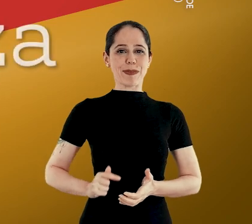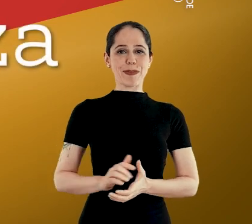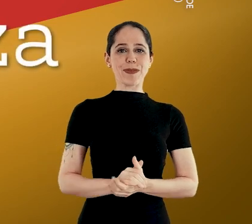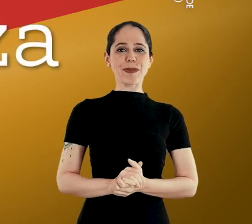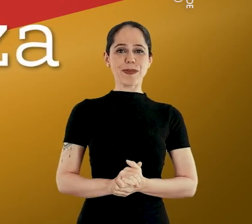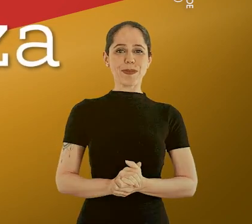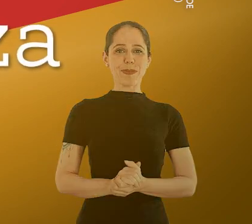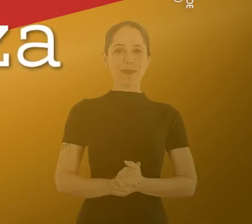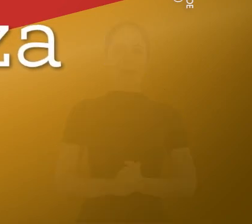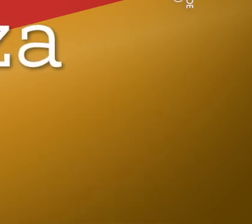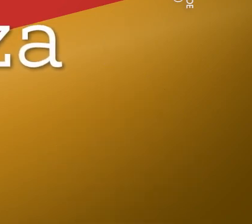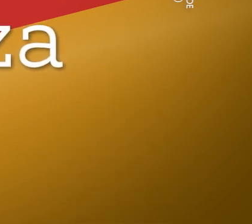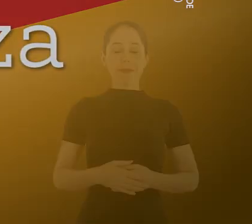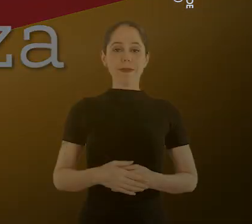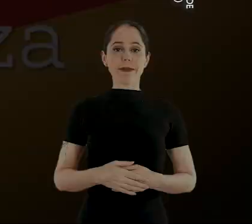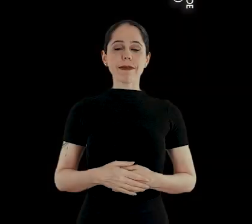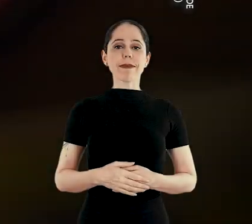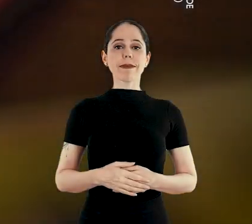Governador.